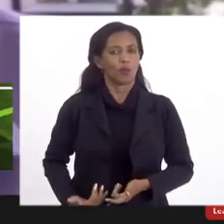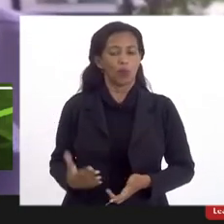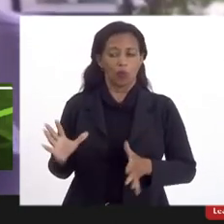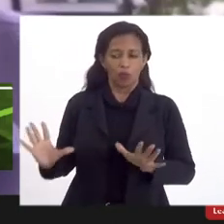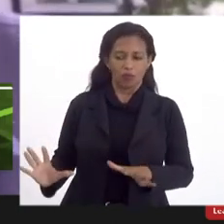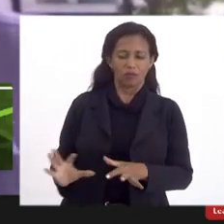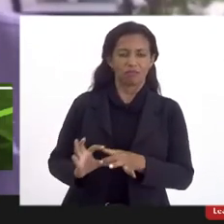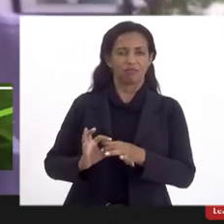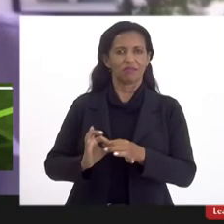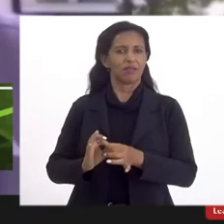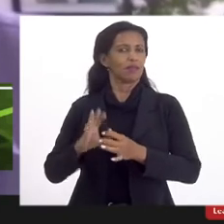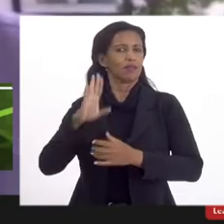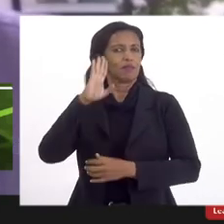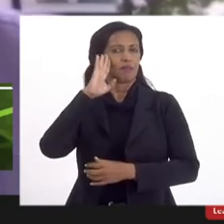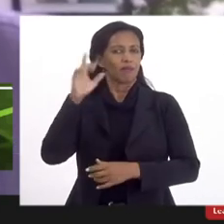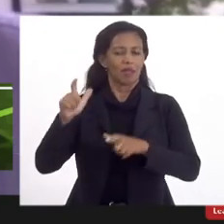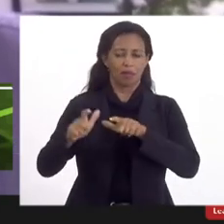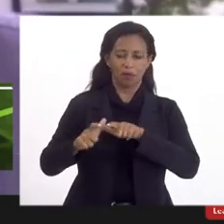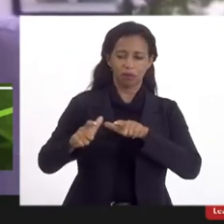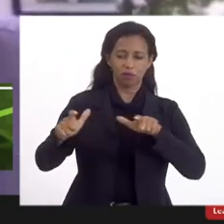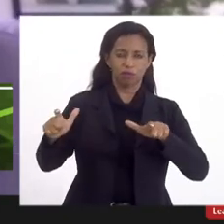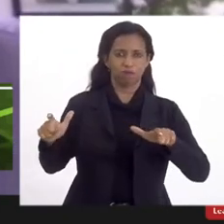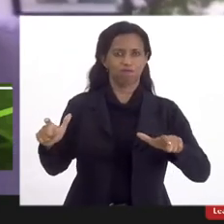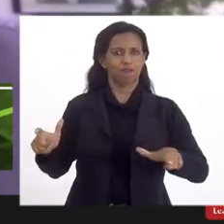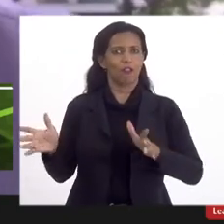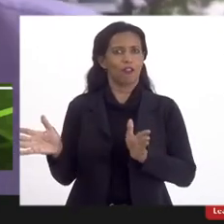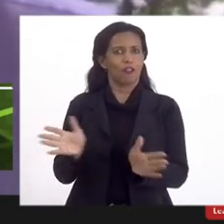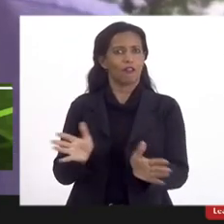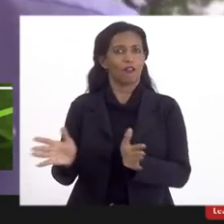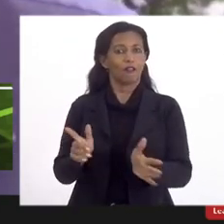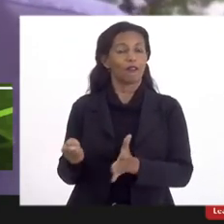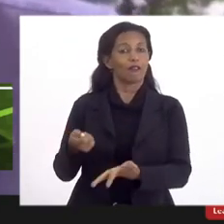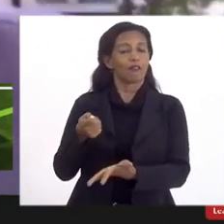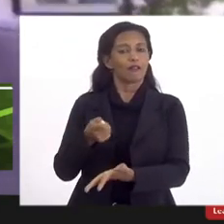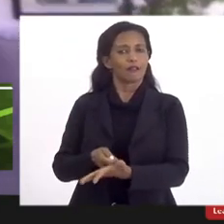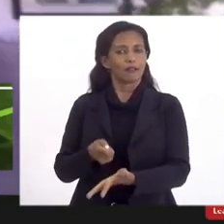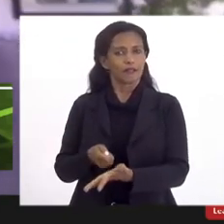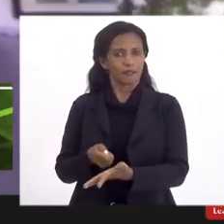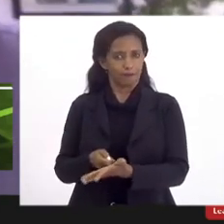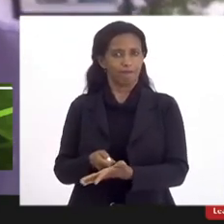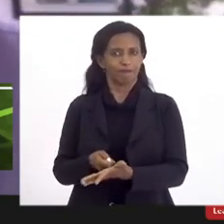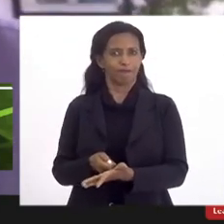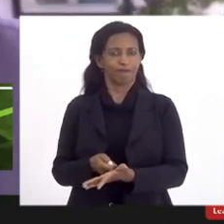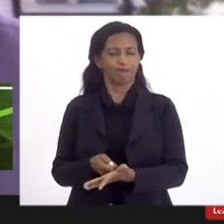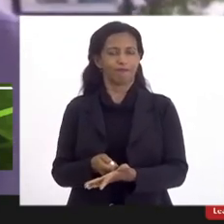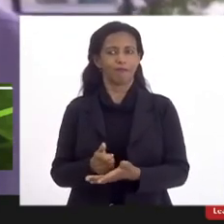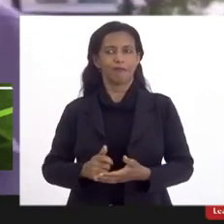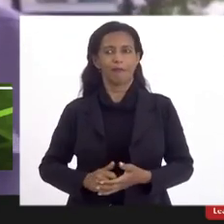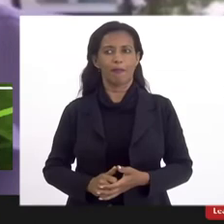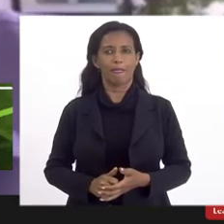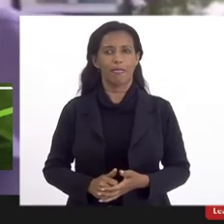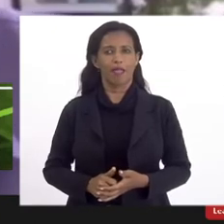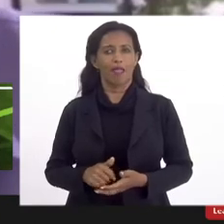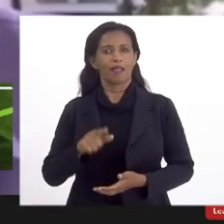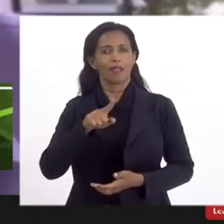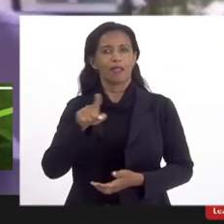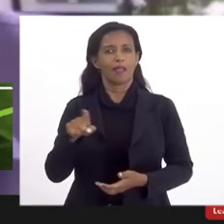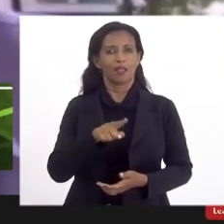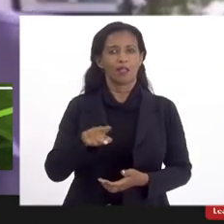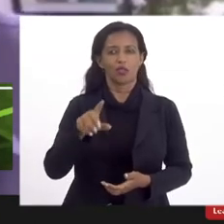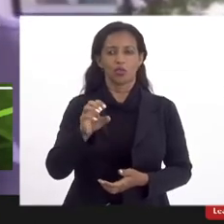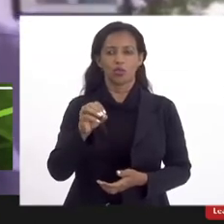fundamental para a ampliação do acesso e a garantia do acesso na zona oeste